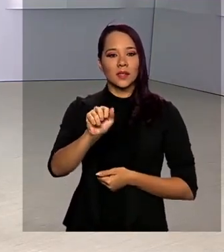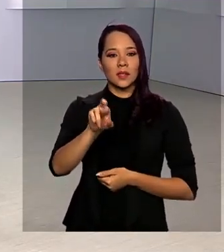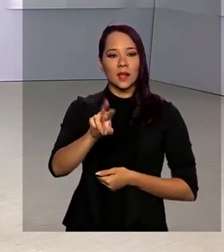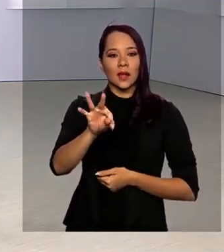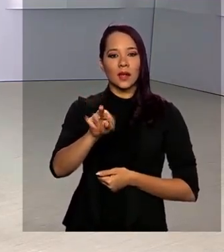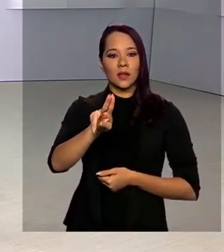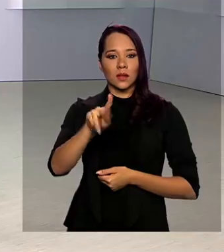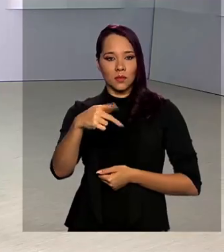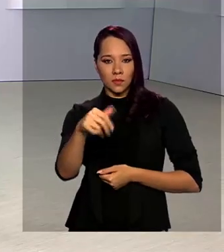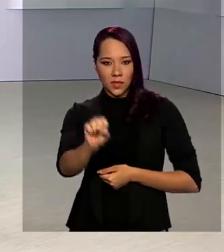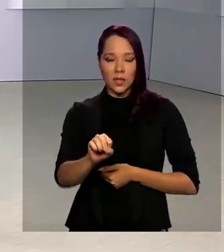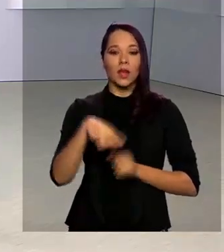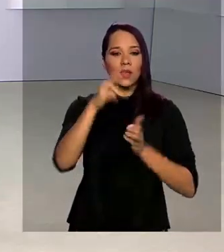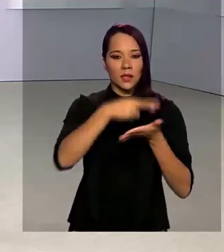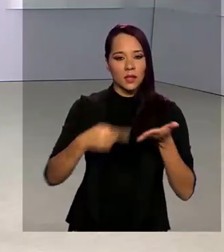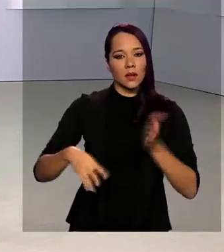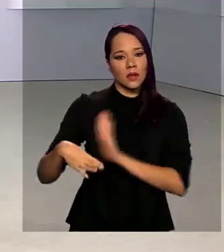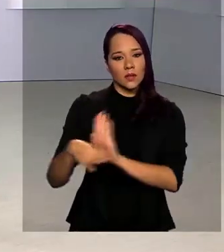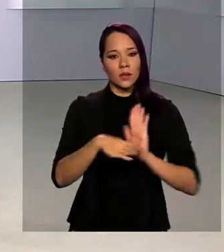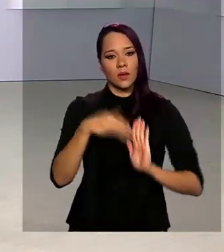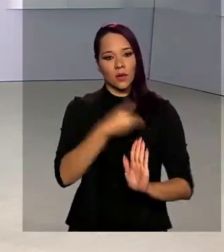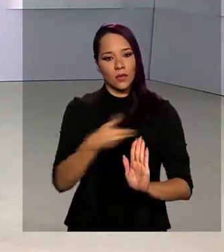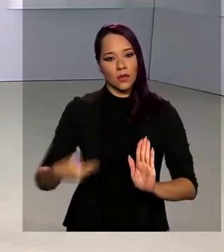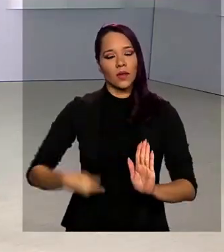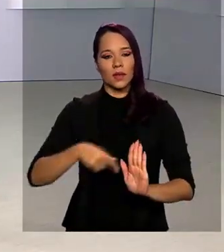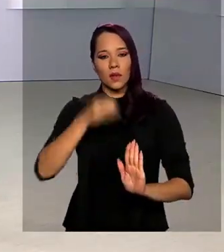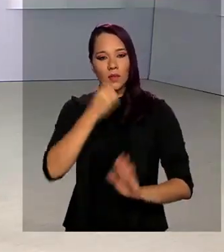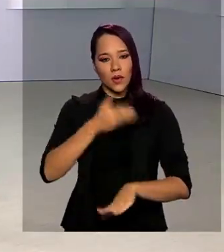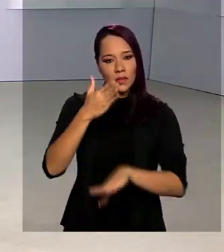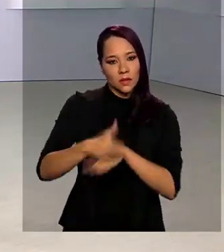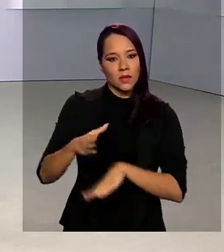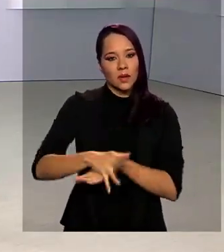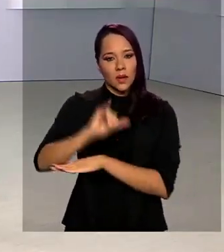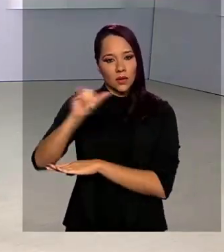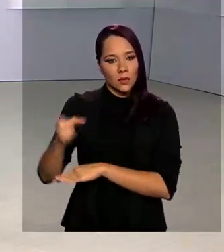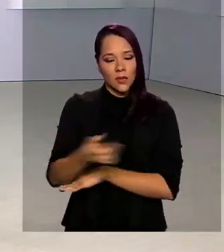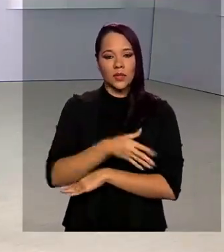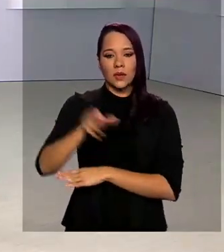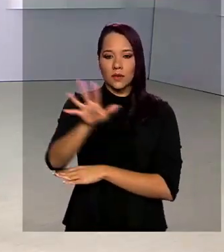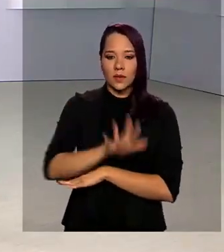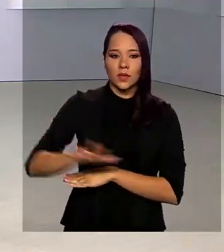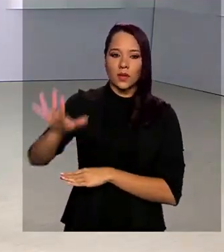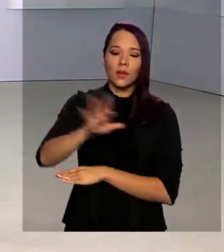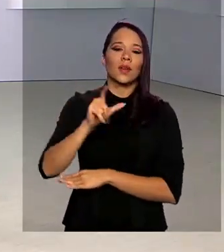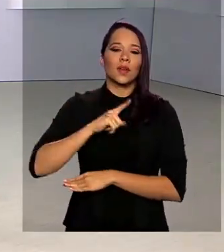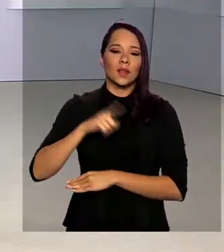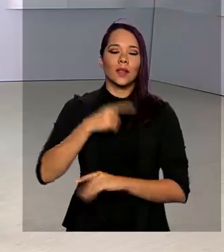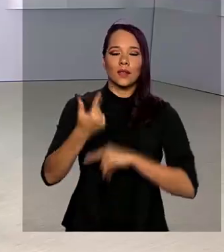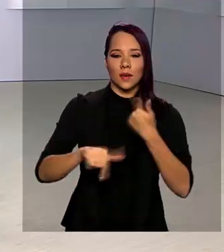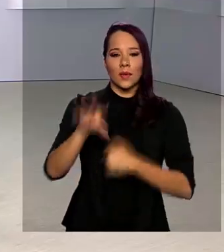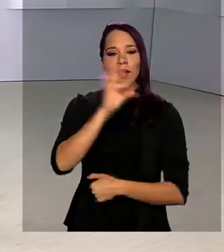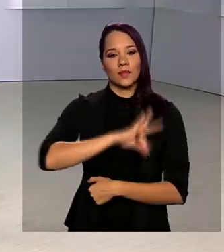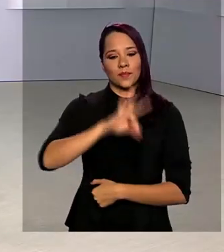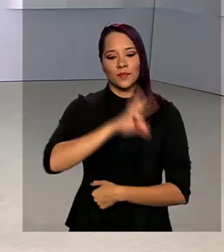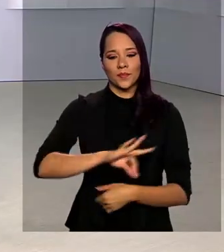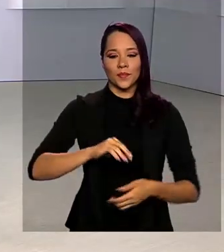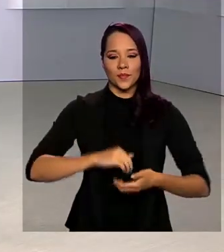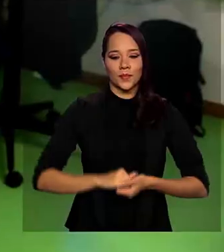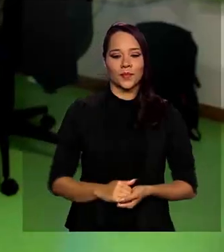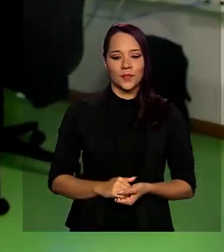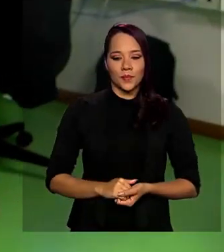relatório vai ajudar o governo a implementar boas práticas e inovação num setor que gera emprego e renda.